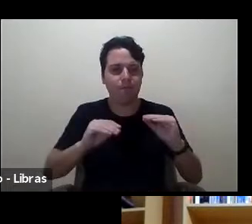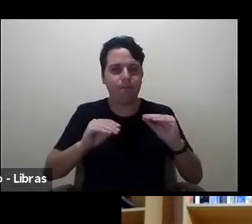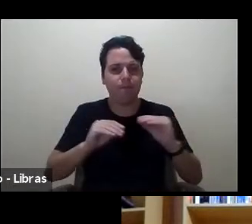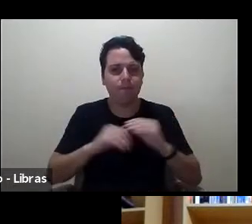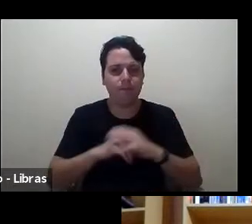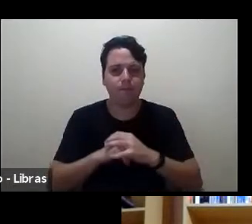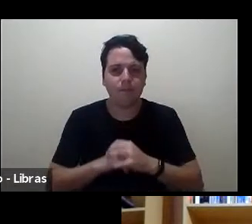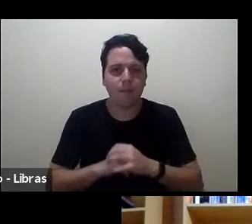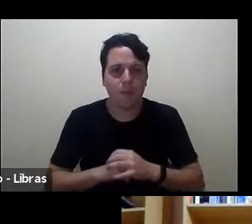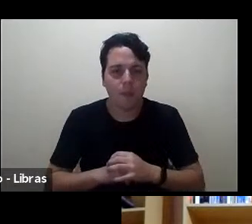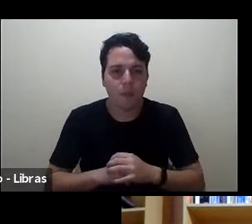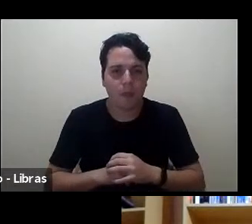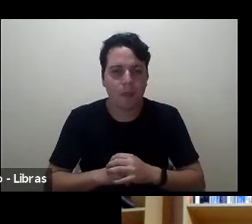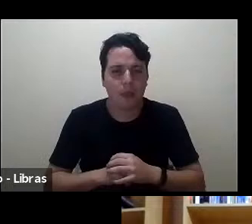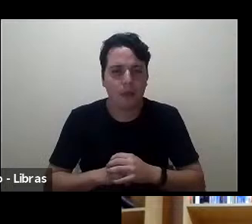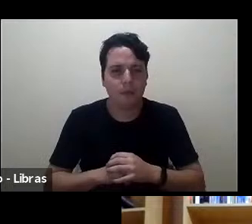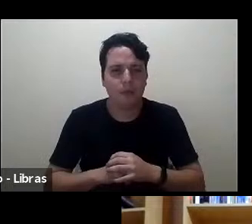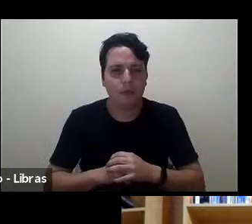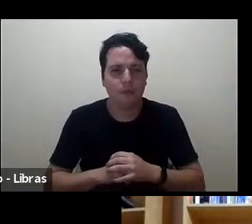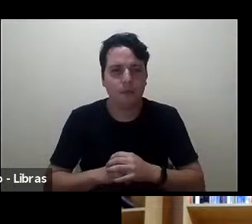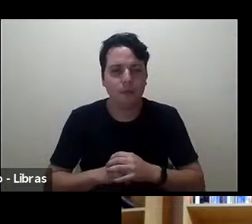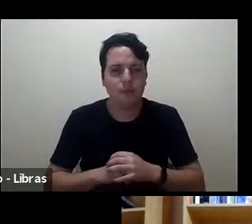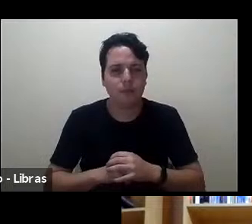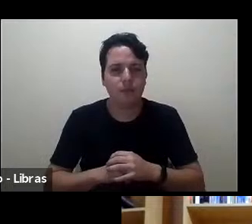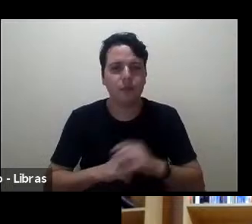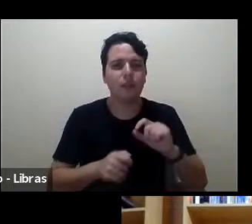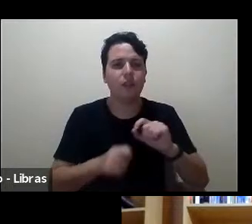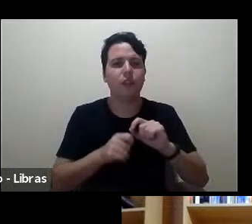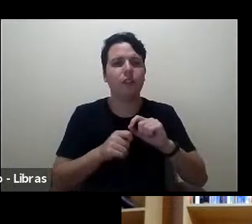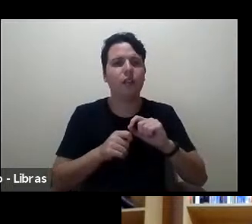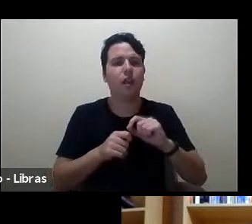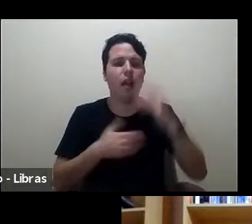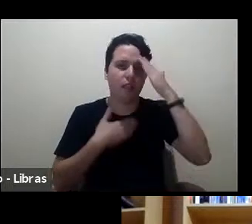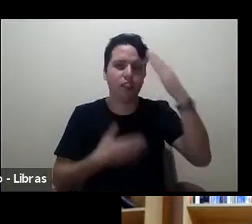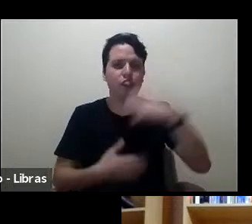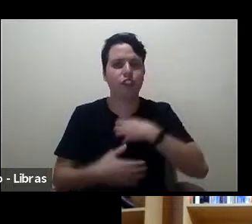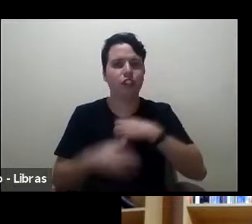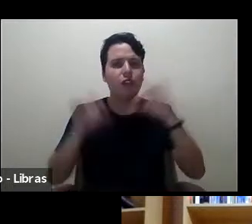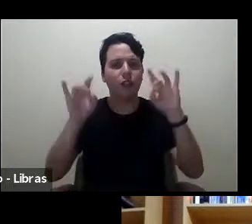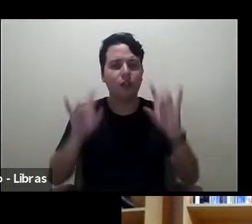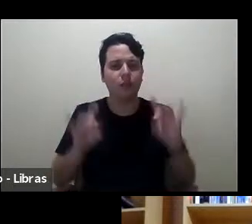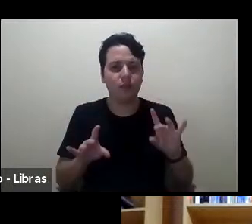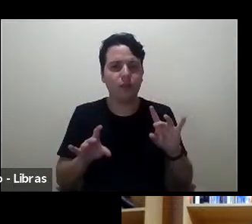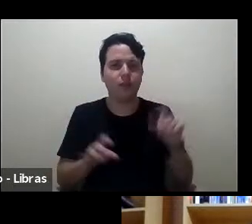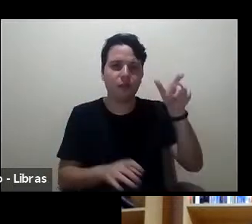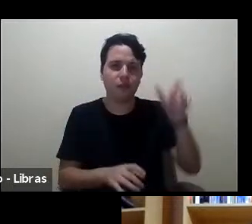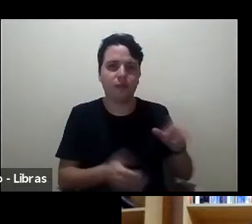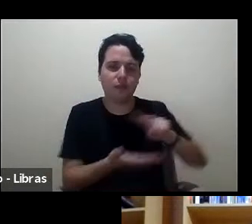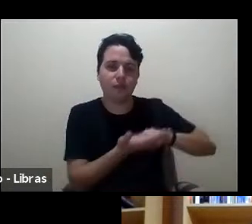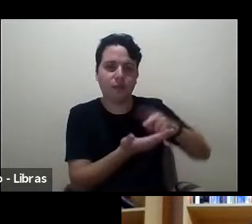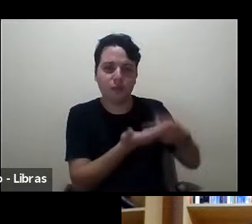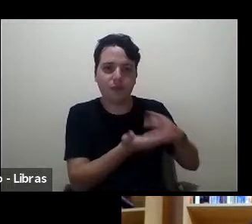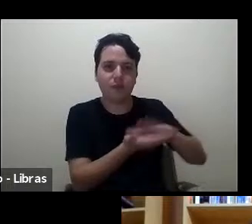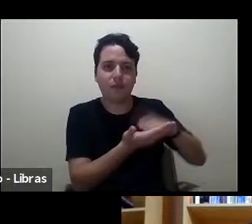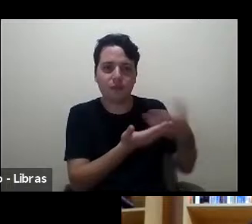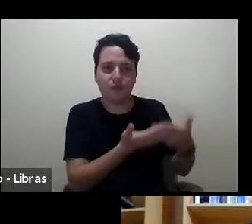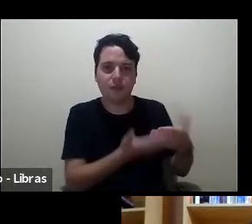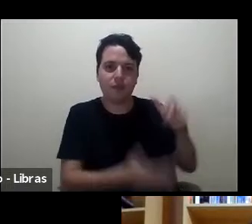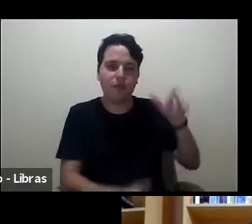preciso fazer agradecer de uma maneira especial ao nosso tradutor intérprete Tiago